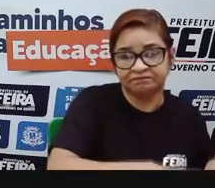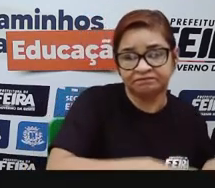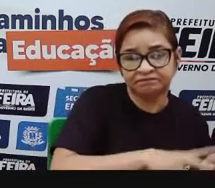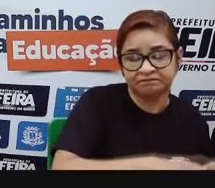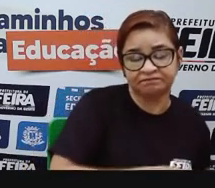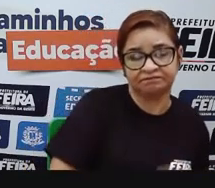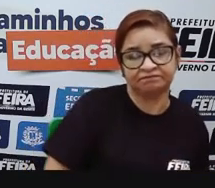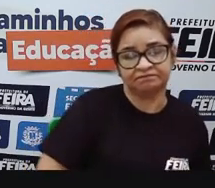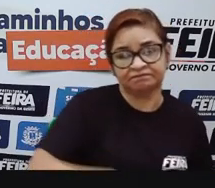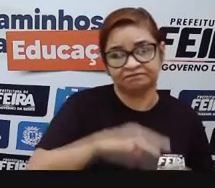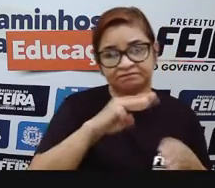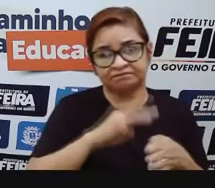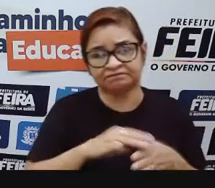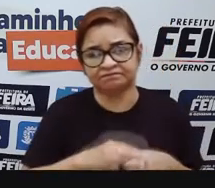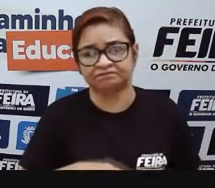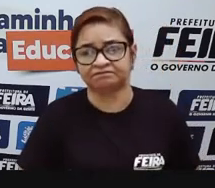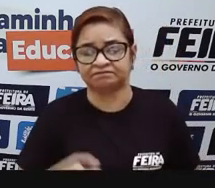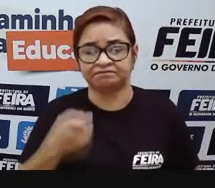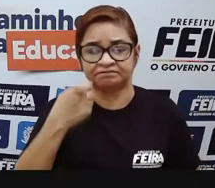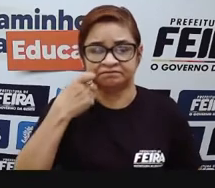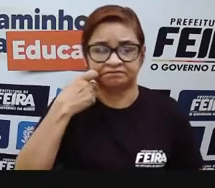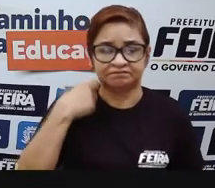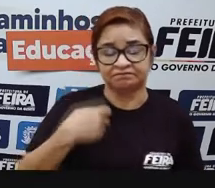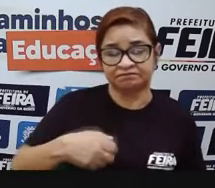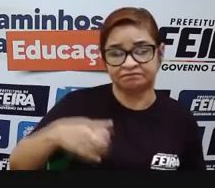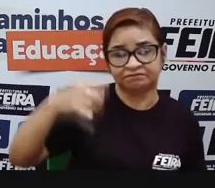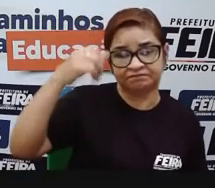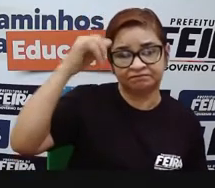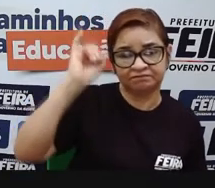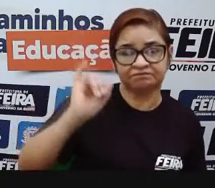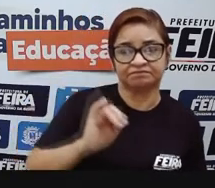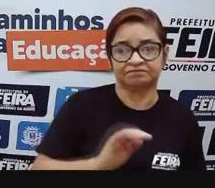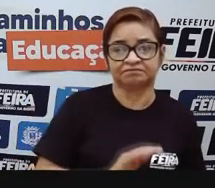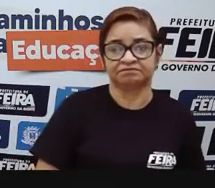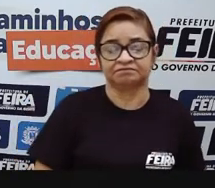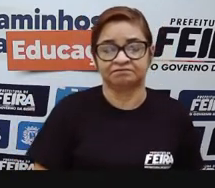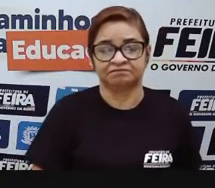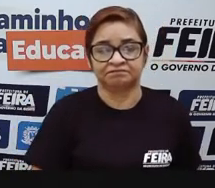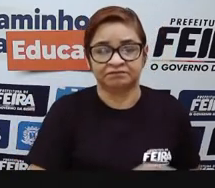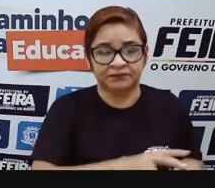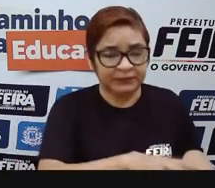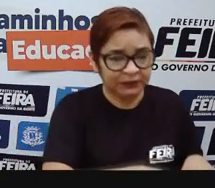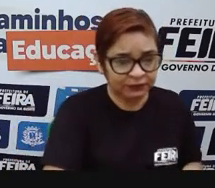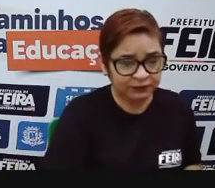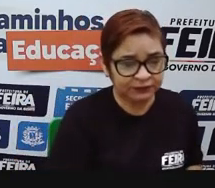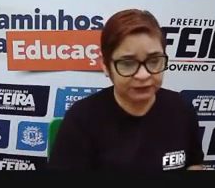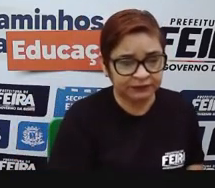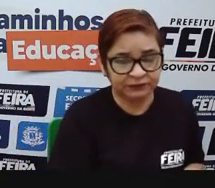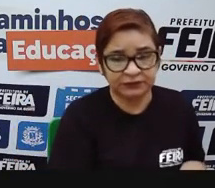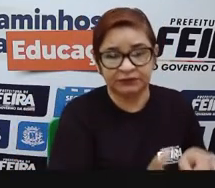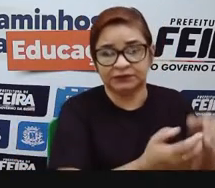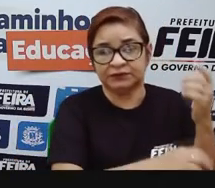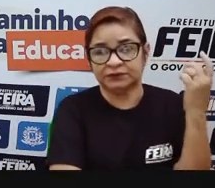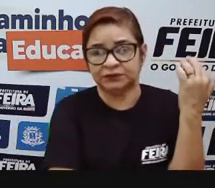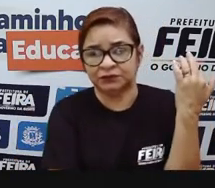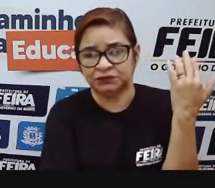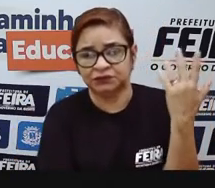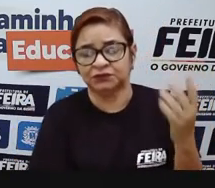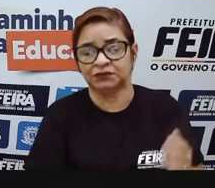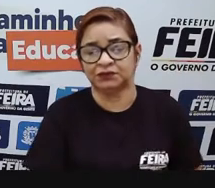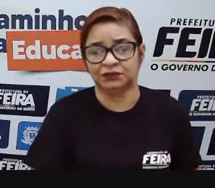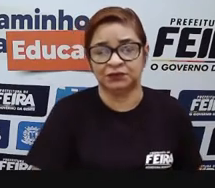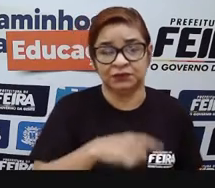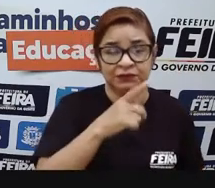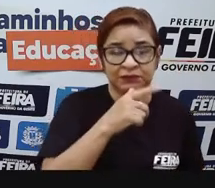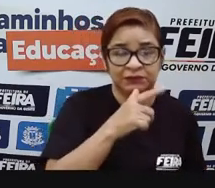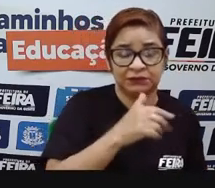mineração, pesca, pecuária, extrativismo vegetal, mineral, sobre o comércio e